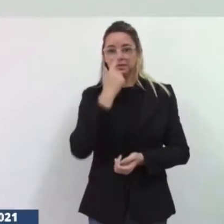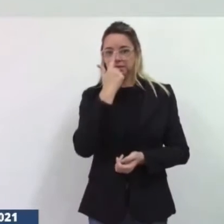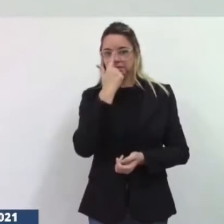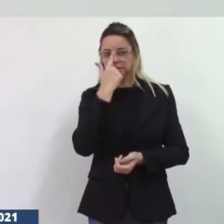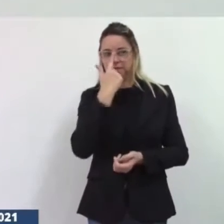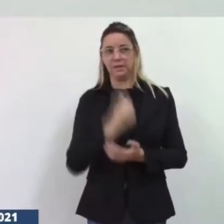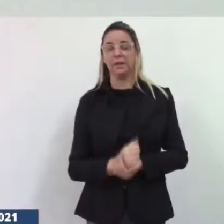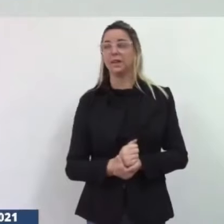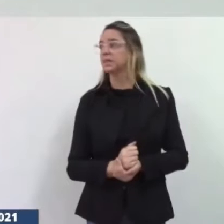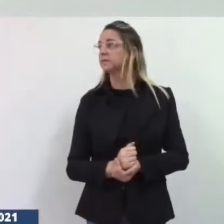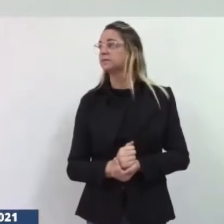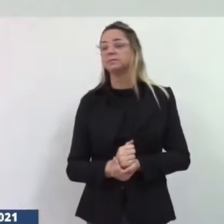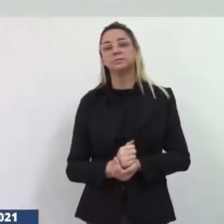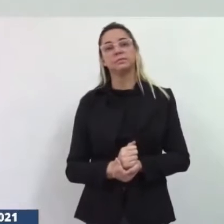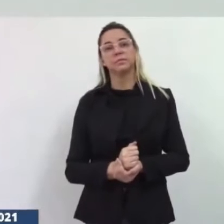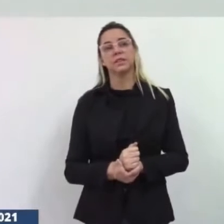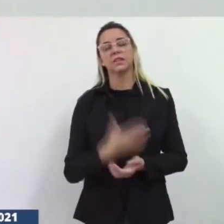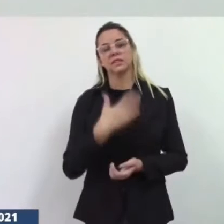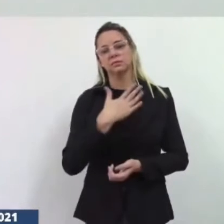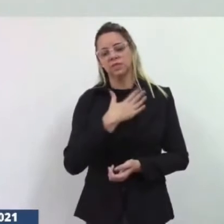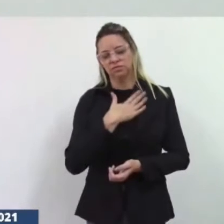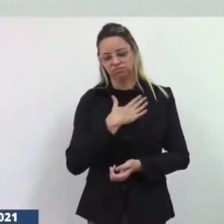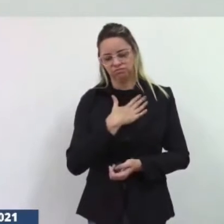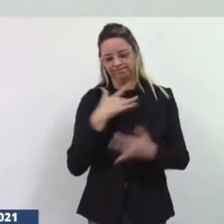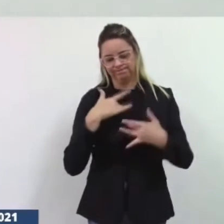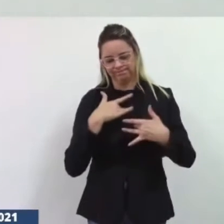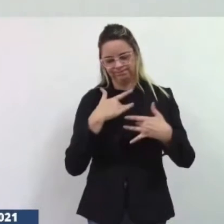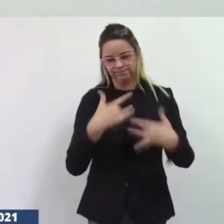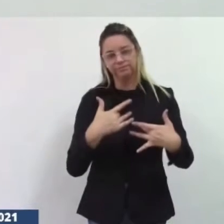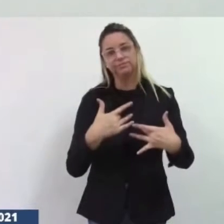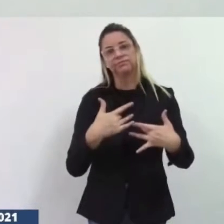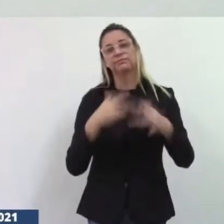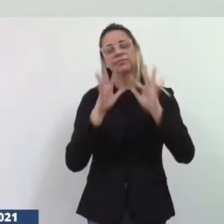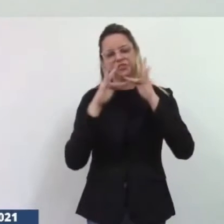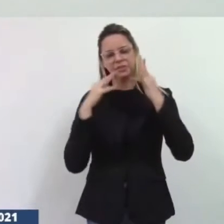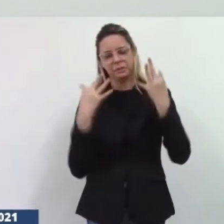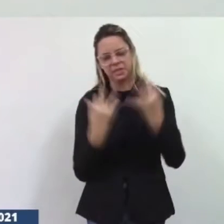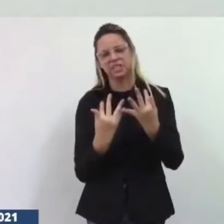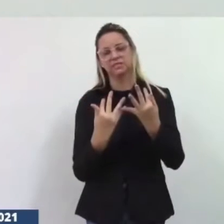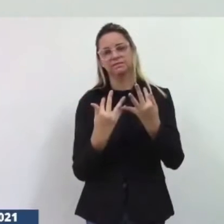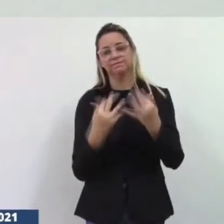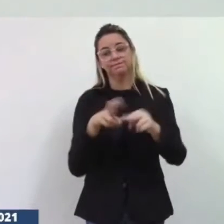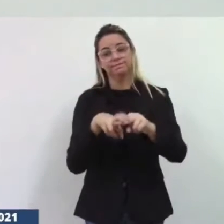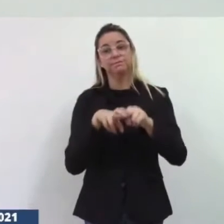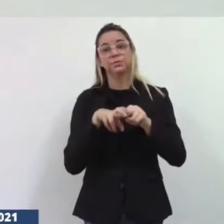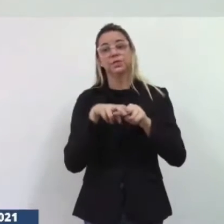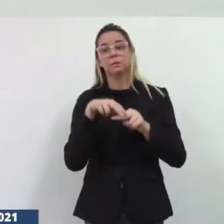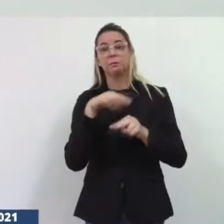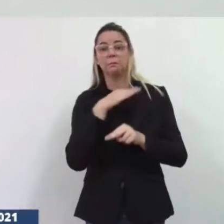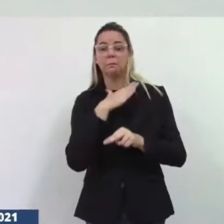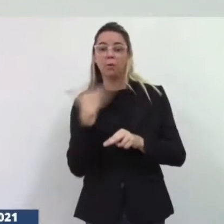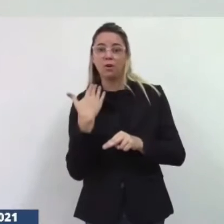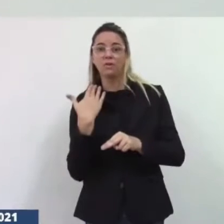meu pesar as famílias que estão enlutadas pela perca de seus familiares